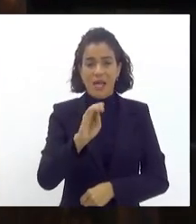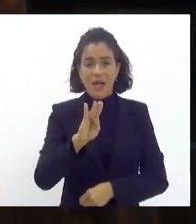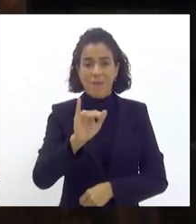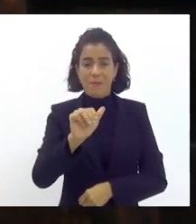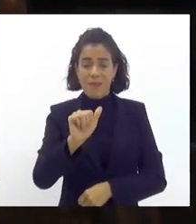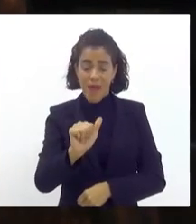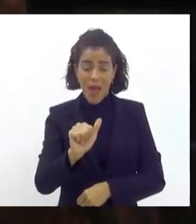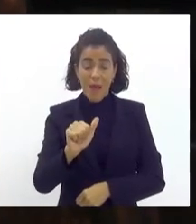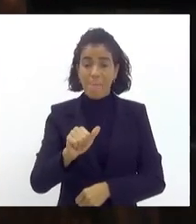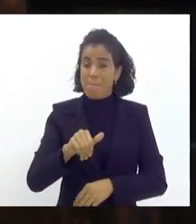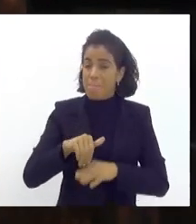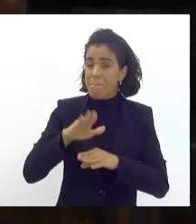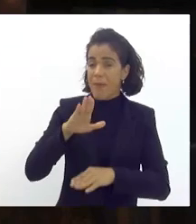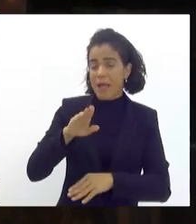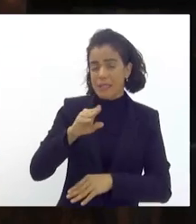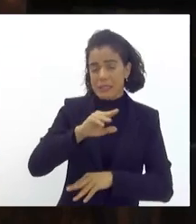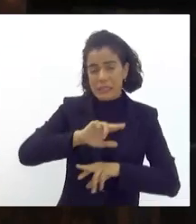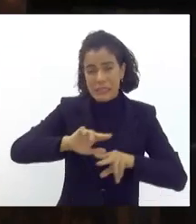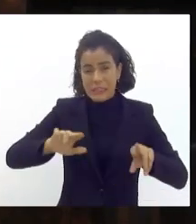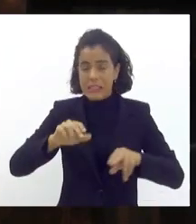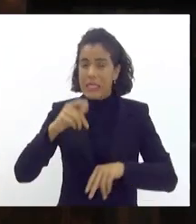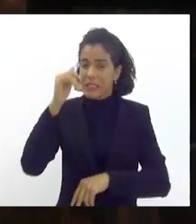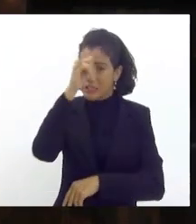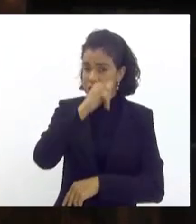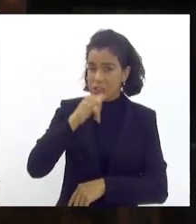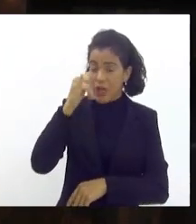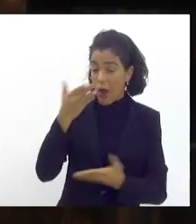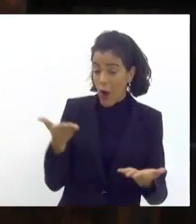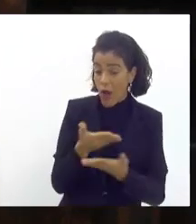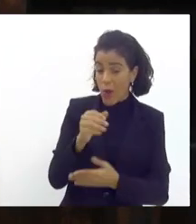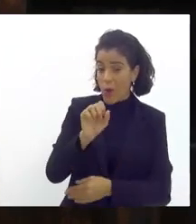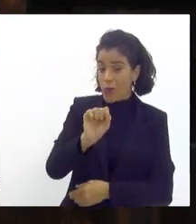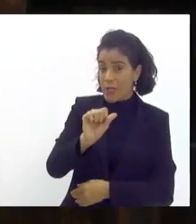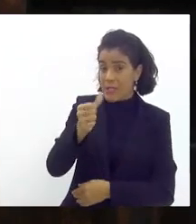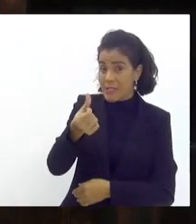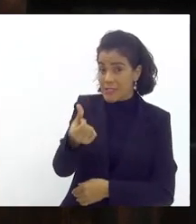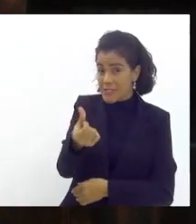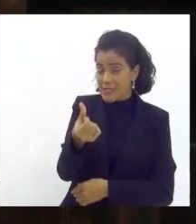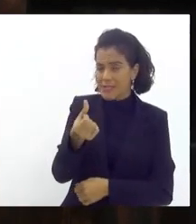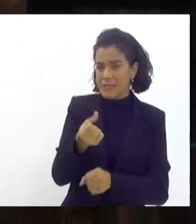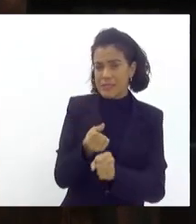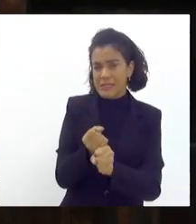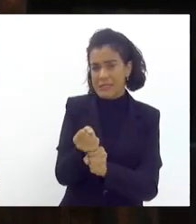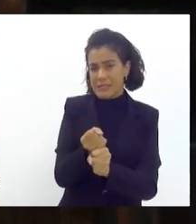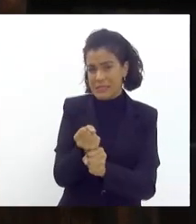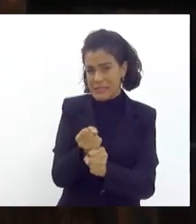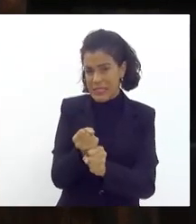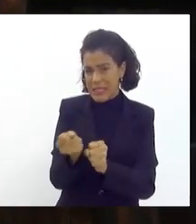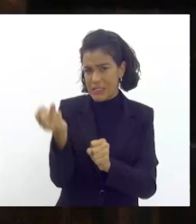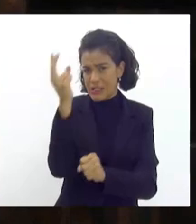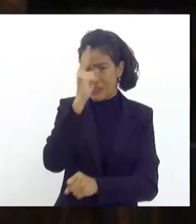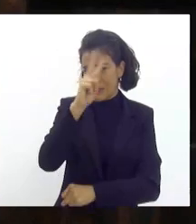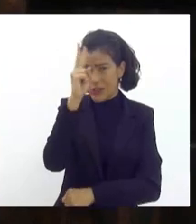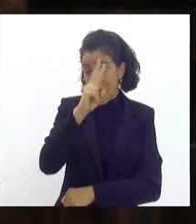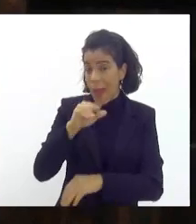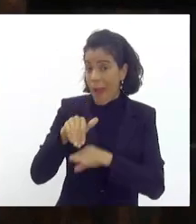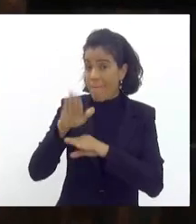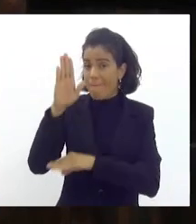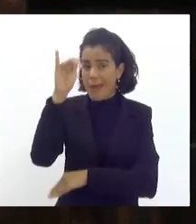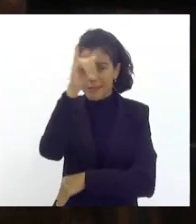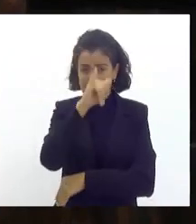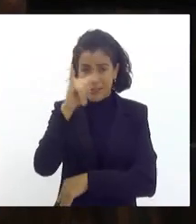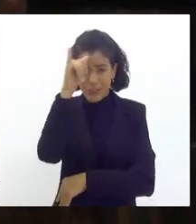de samba do estado do Rio de Janeiro completando esse ano 86 anos de história e a segunda mais antiga do carnaval de Niterói